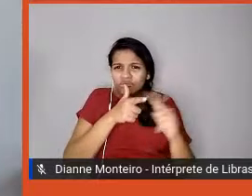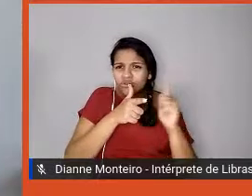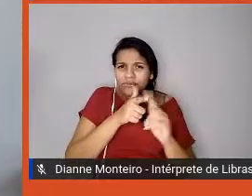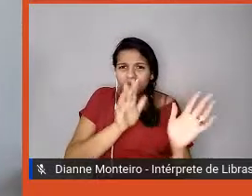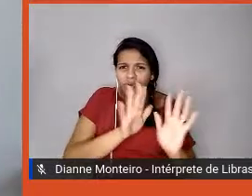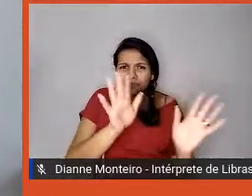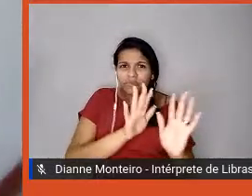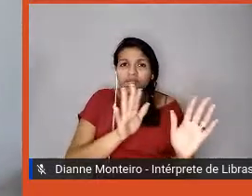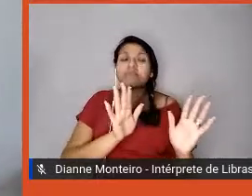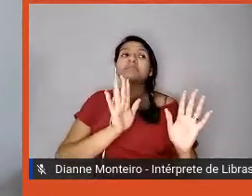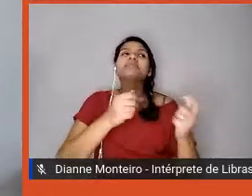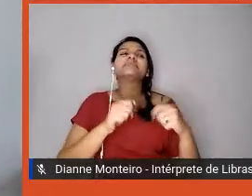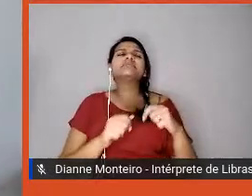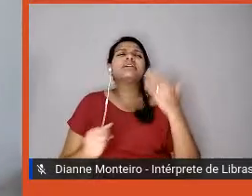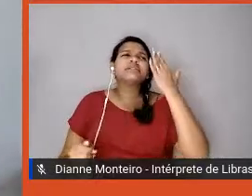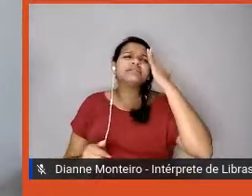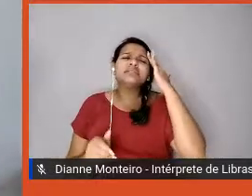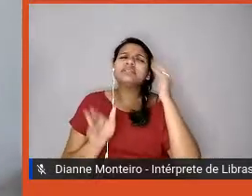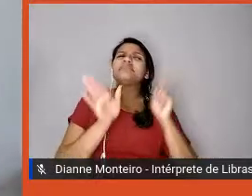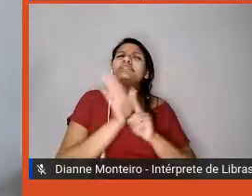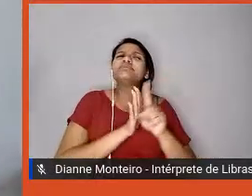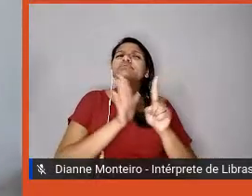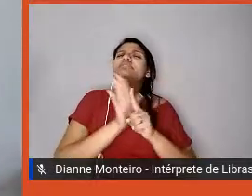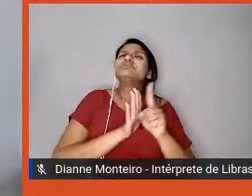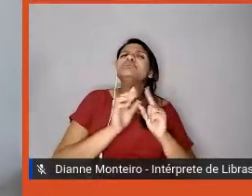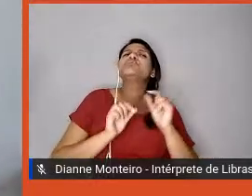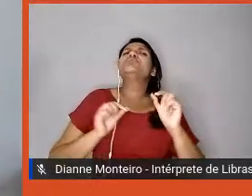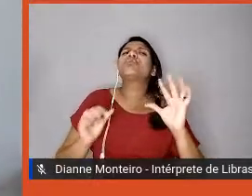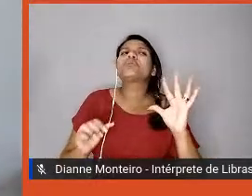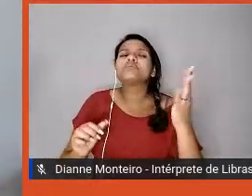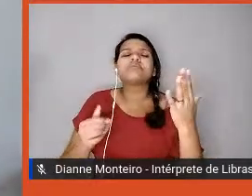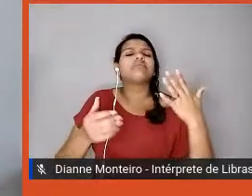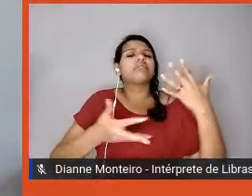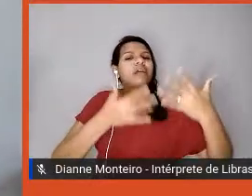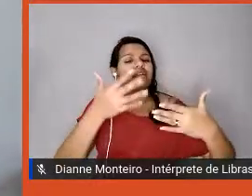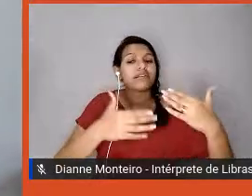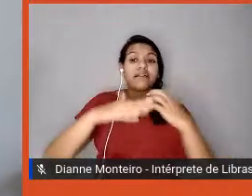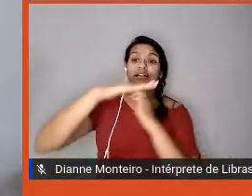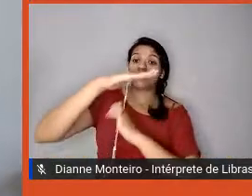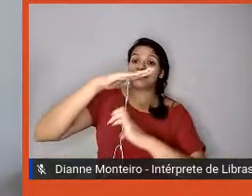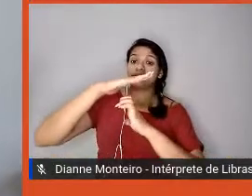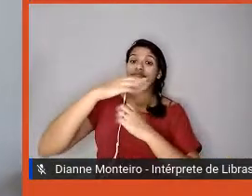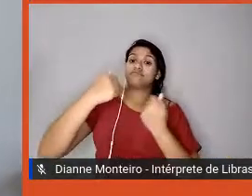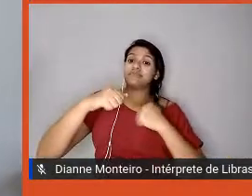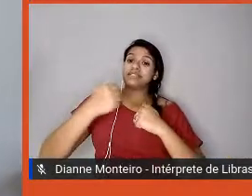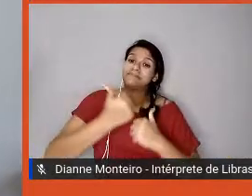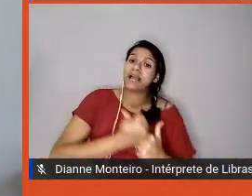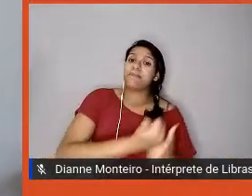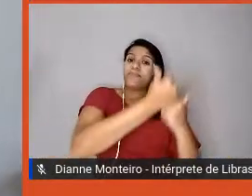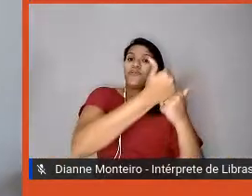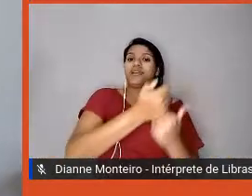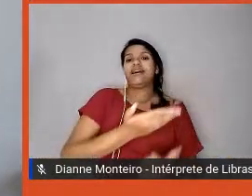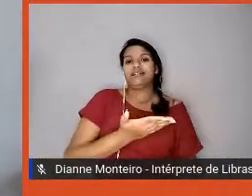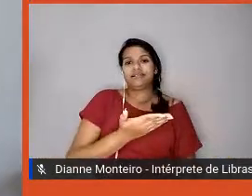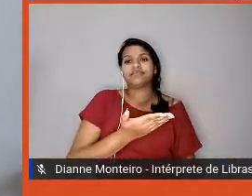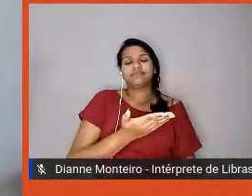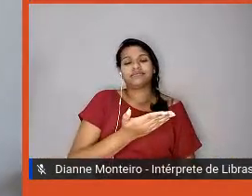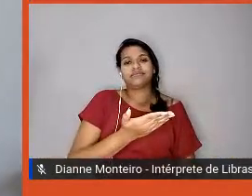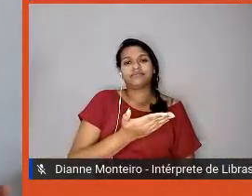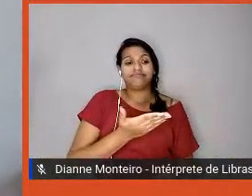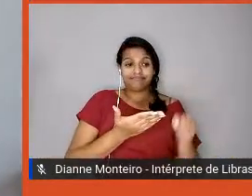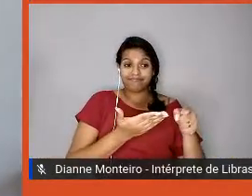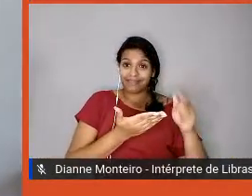temos que ser apoiados por essa empresa, né, senão esse colaborador, ele não, não vai se desenvolver, né,